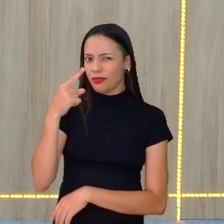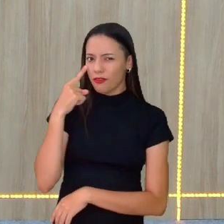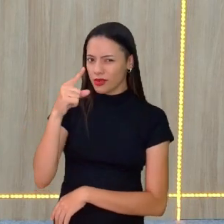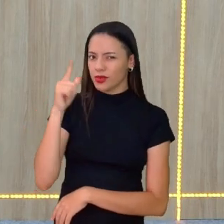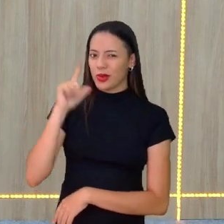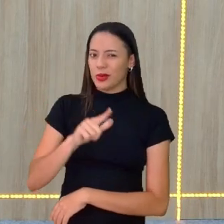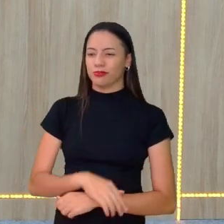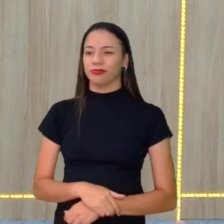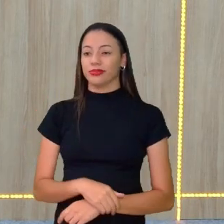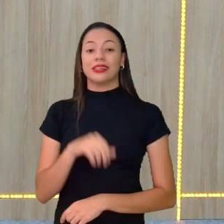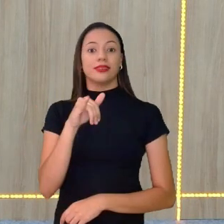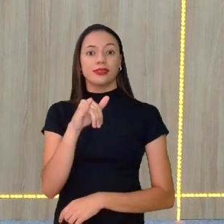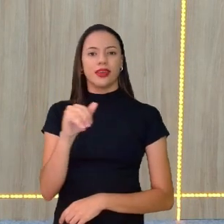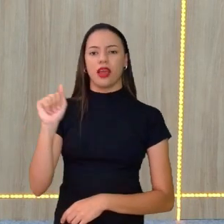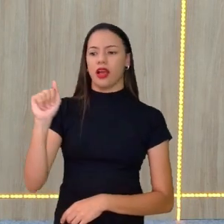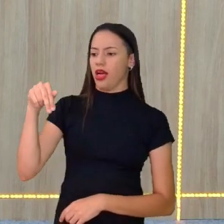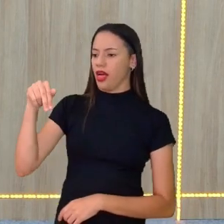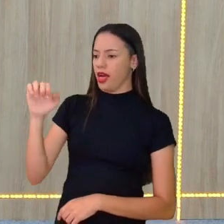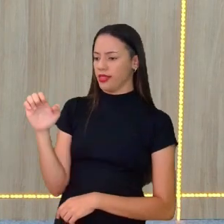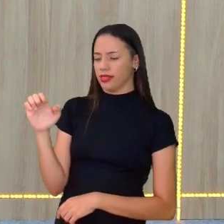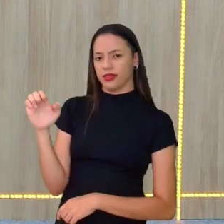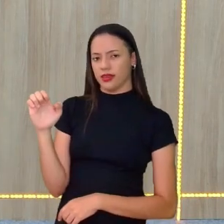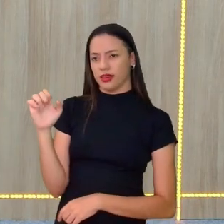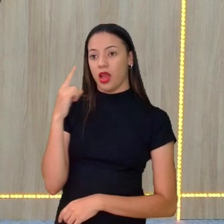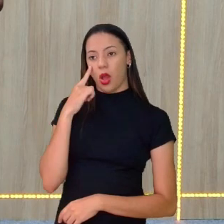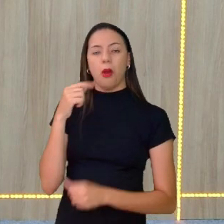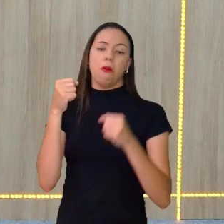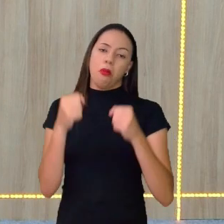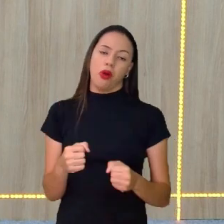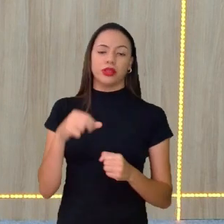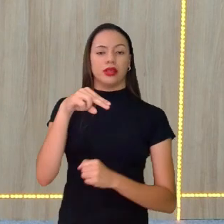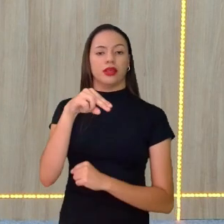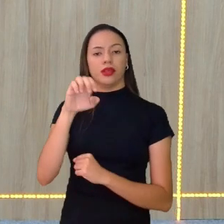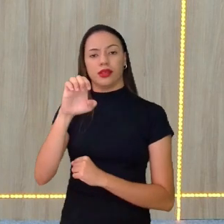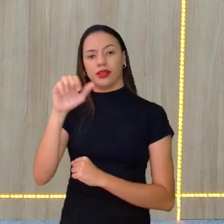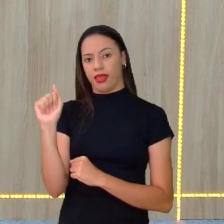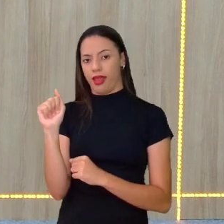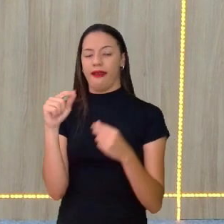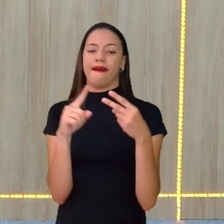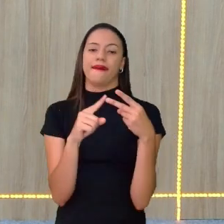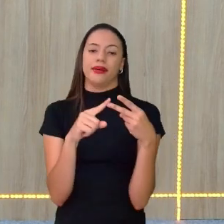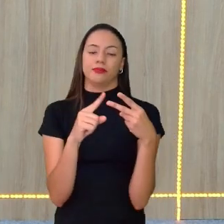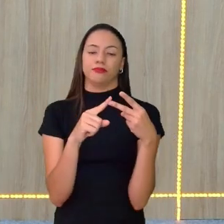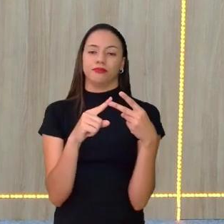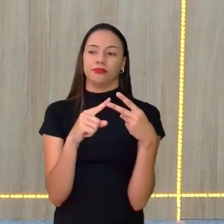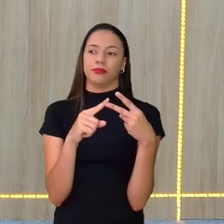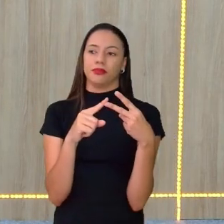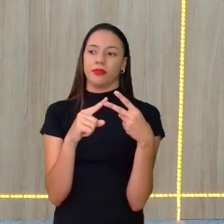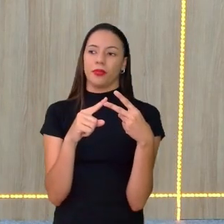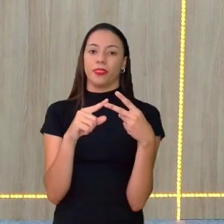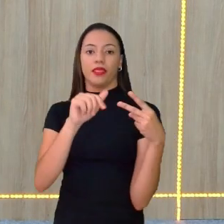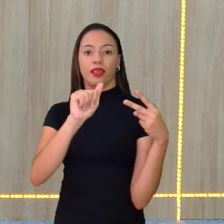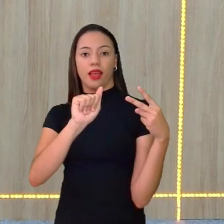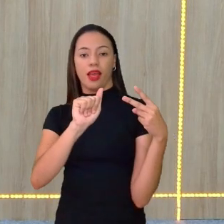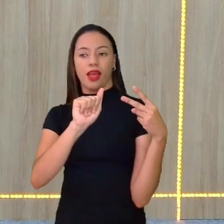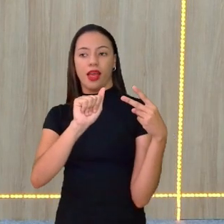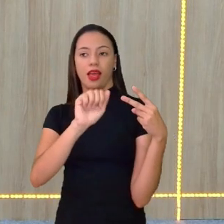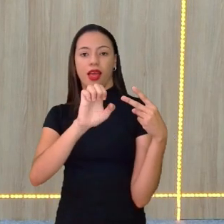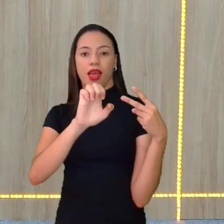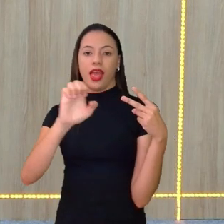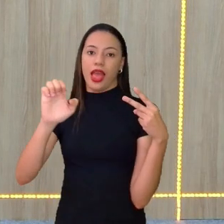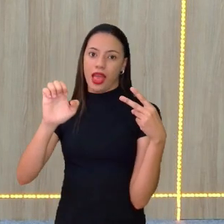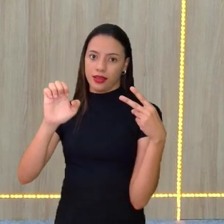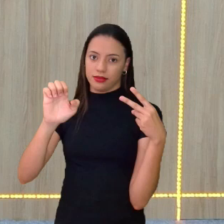E se fosse ANIM? ANIM, eu posso colocar NEA. Isso, eu posso botar A, E, E,